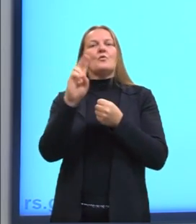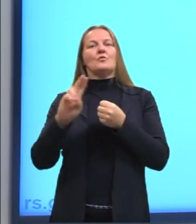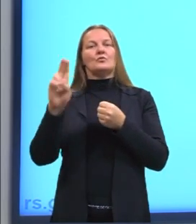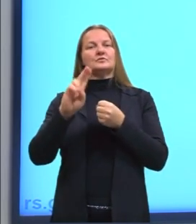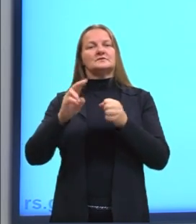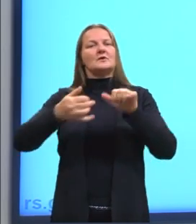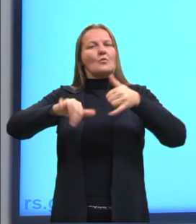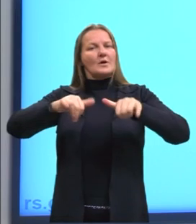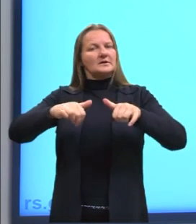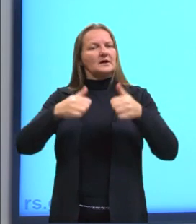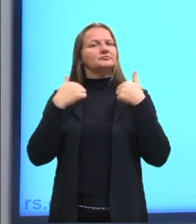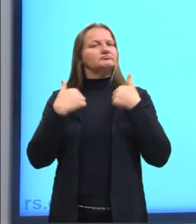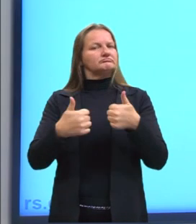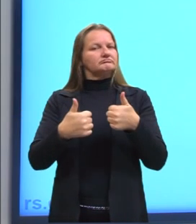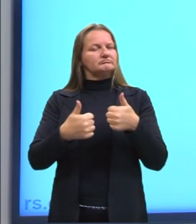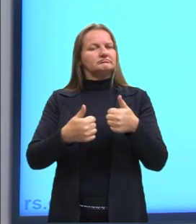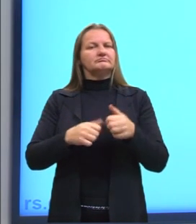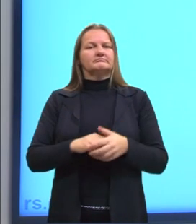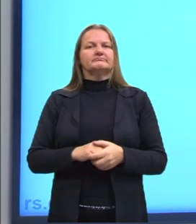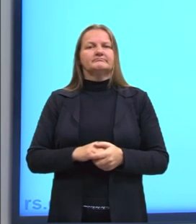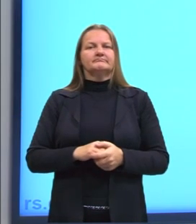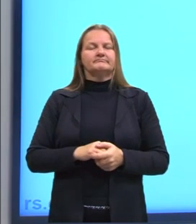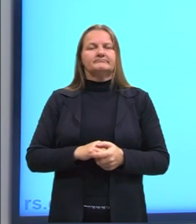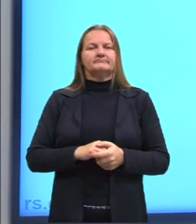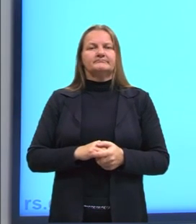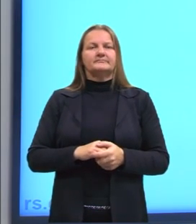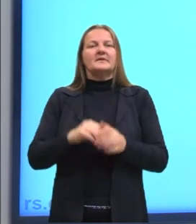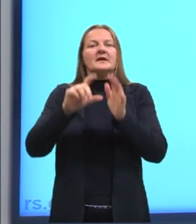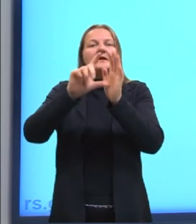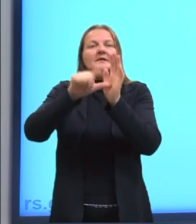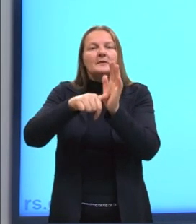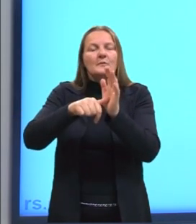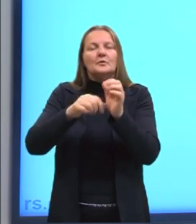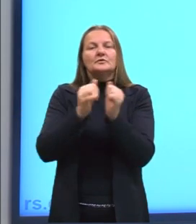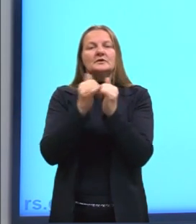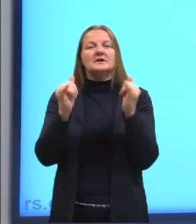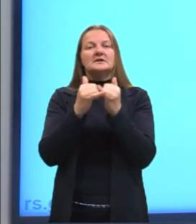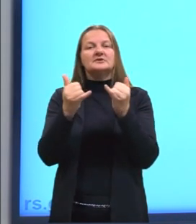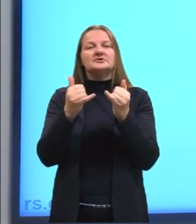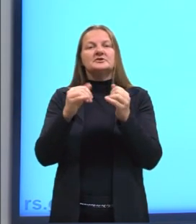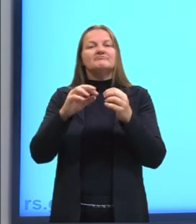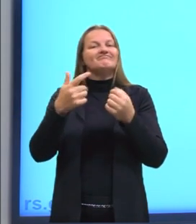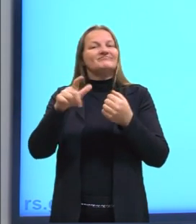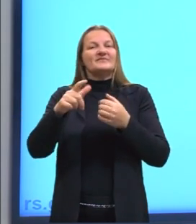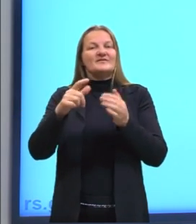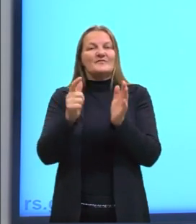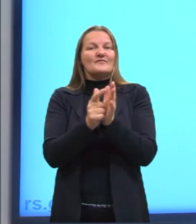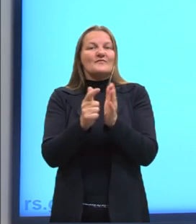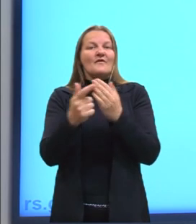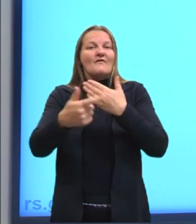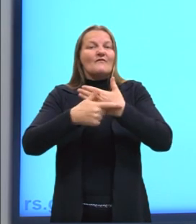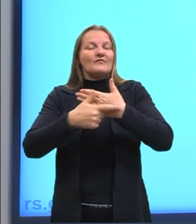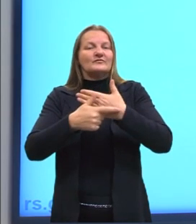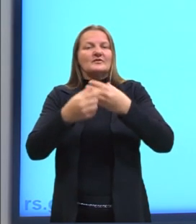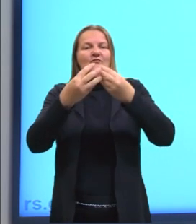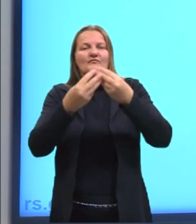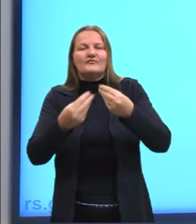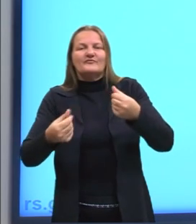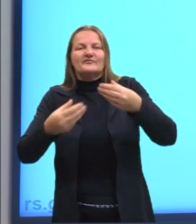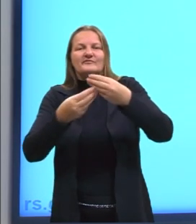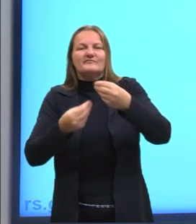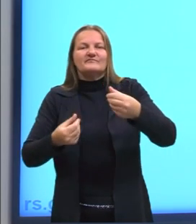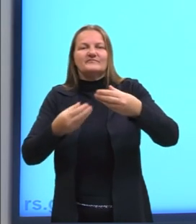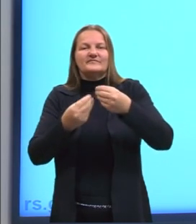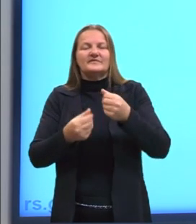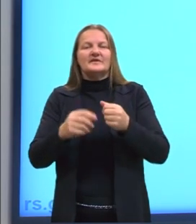qualidade. A gente já vai entender melhor isso, tá? E depois a energia desorganizada, degenerada, energia de